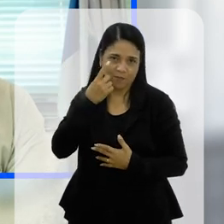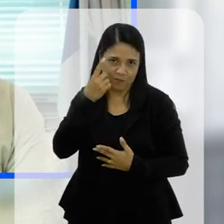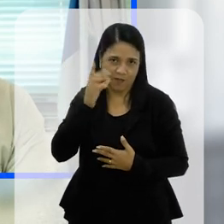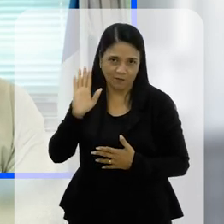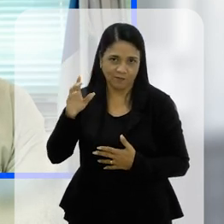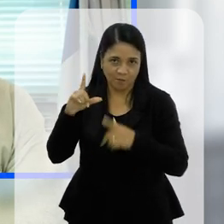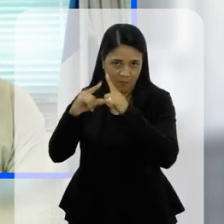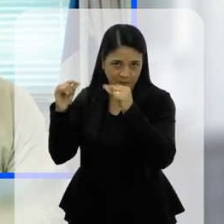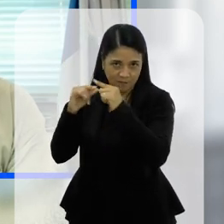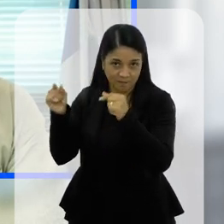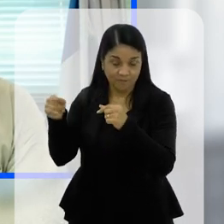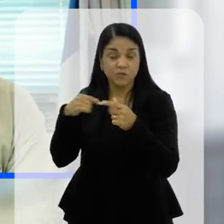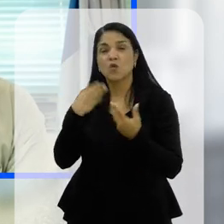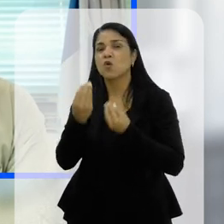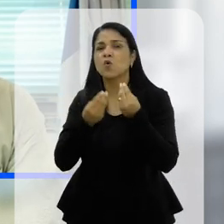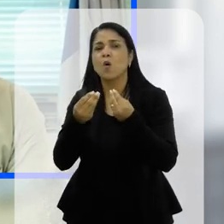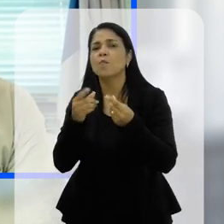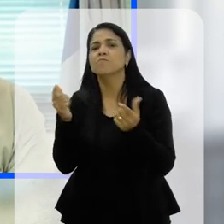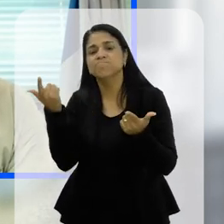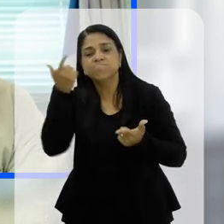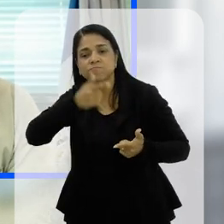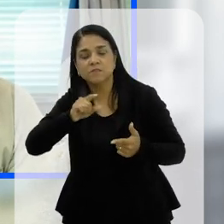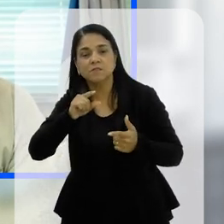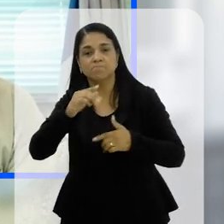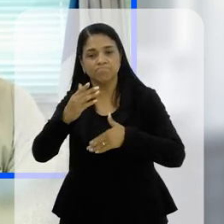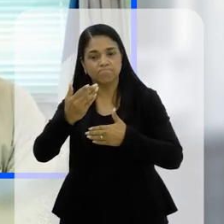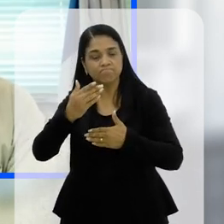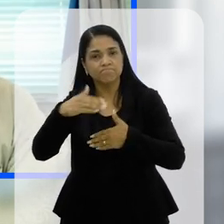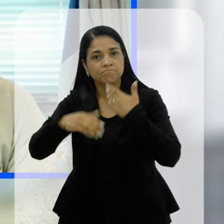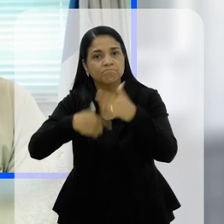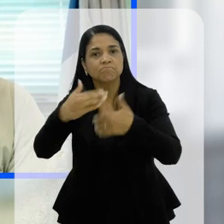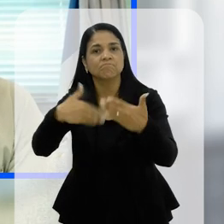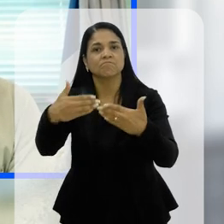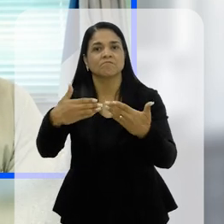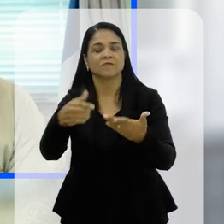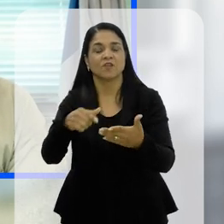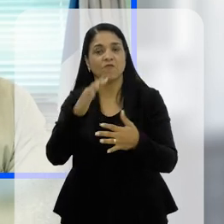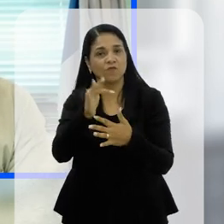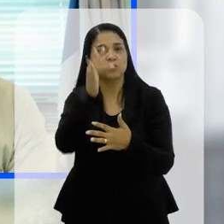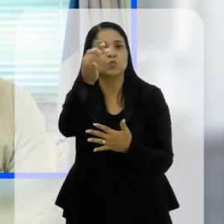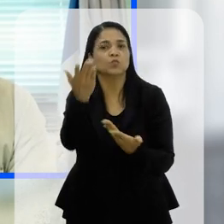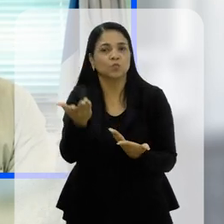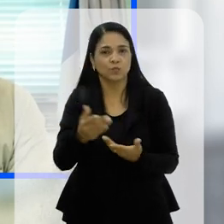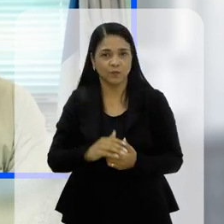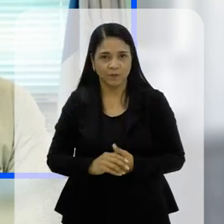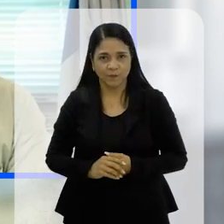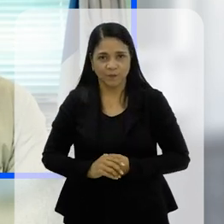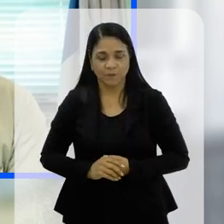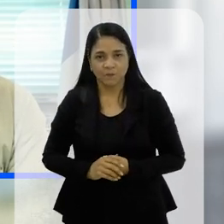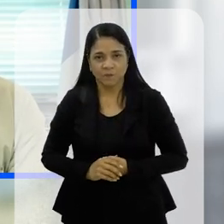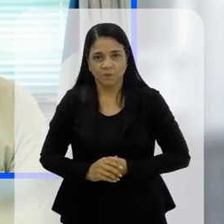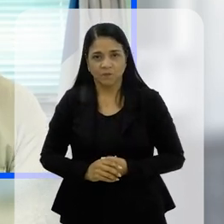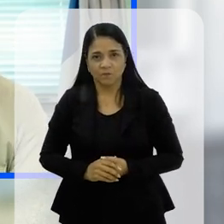lá em Brasília. Como que você acha que vocês podem abraçar essa causa agora para o futuro, deputado?